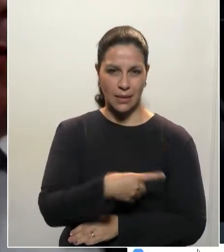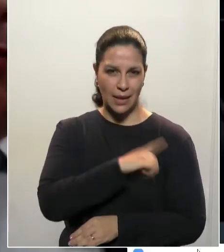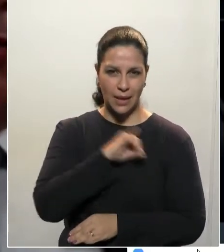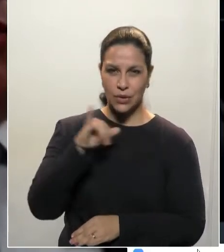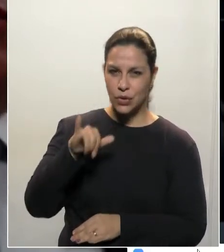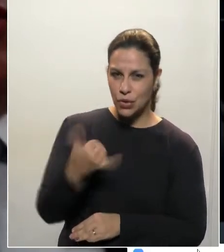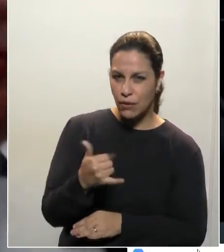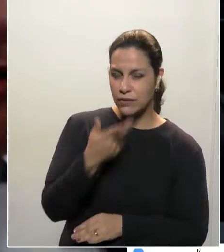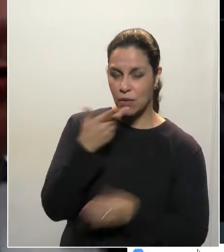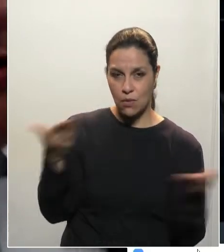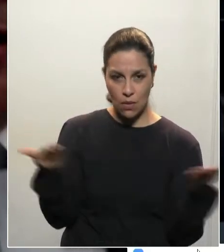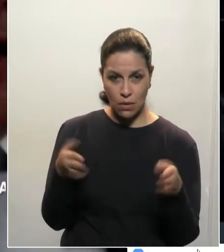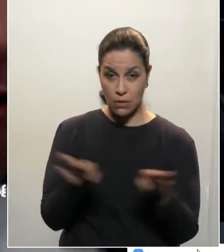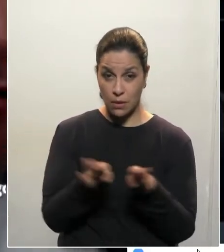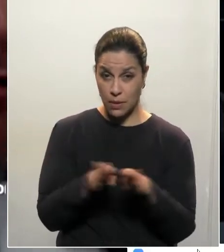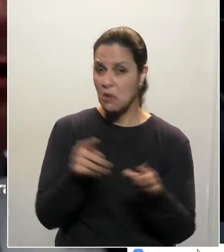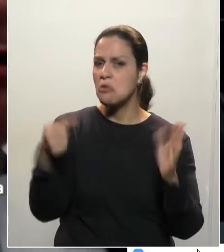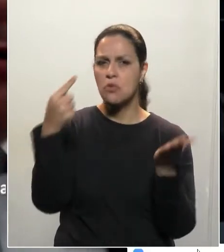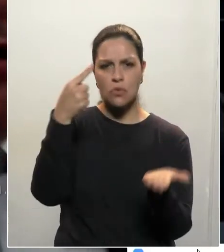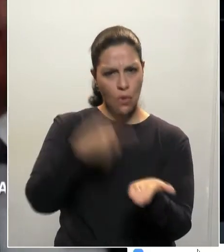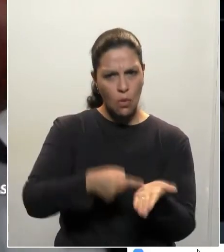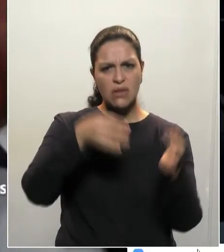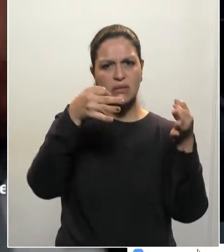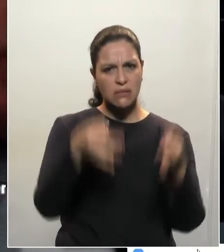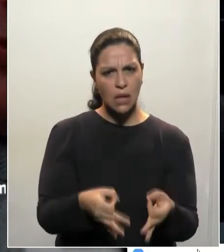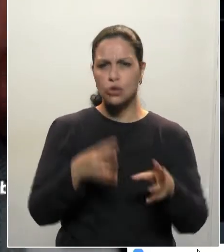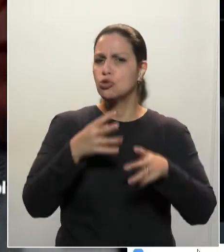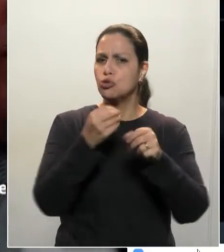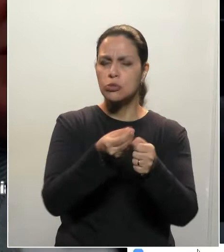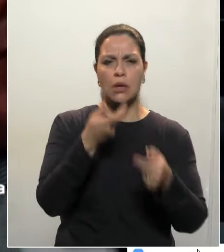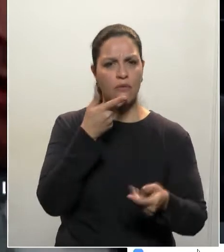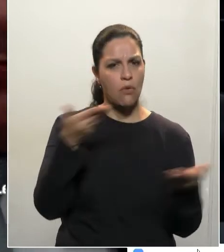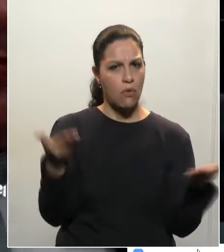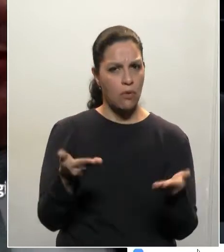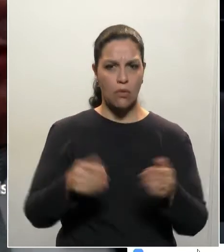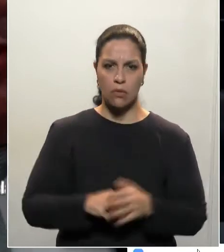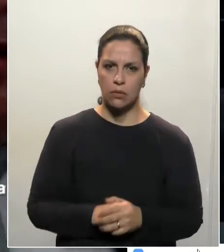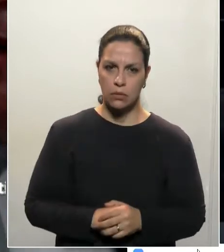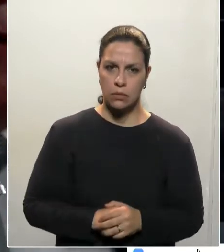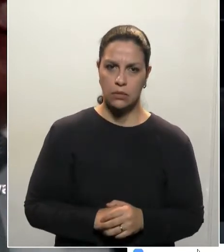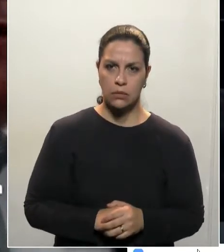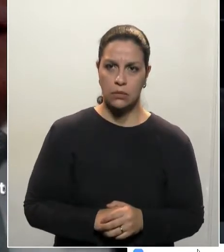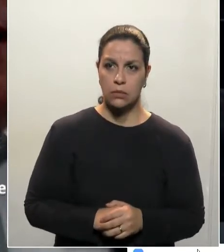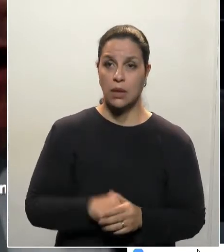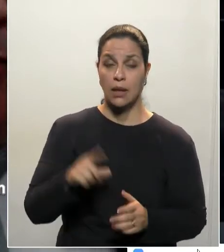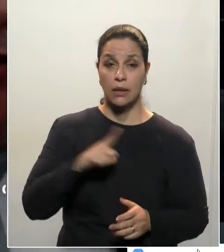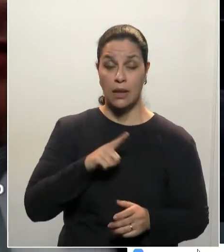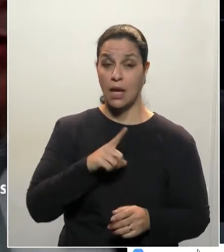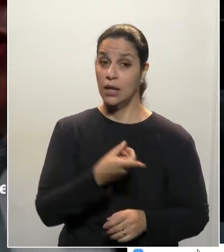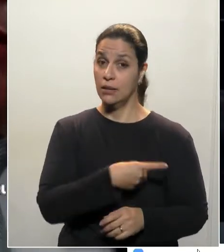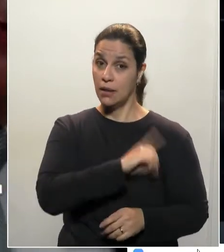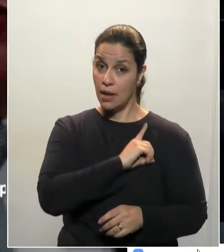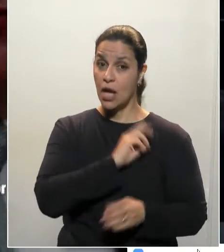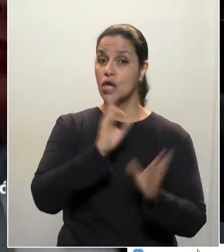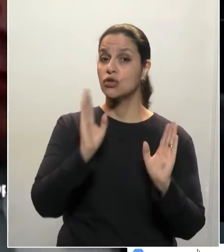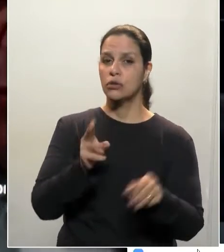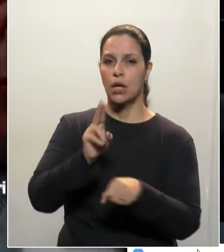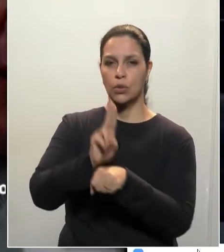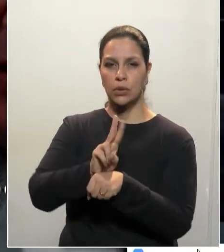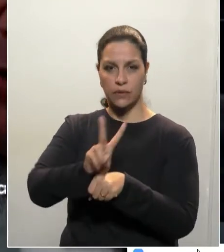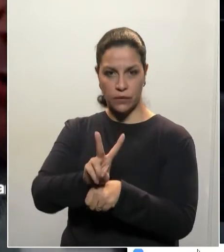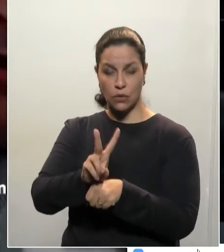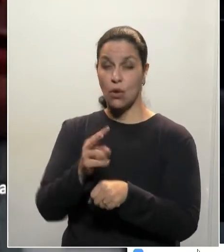em gênero, número, grau, em tudo que o deputado Jaco Vossi falou. Ele que foi delegado, e não dá vitória, é